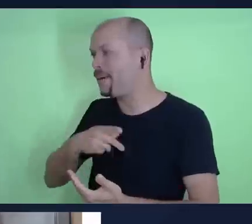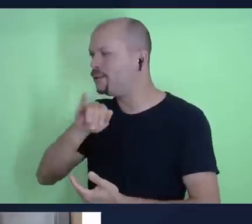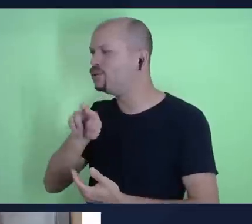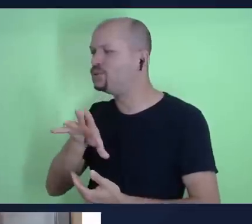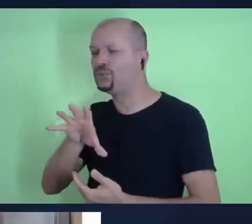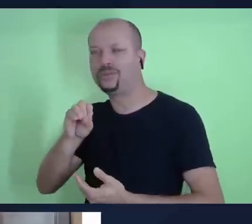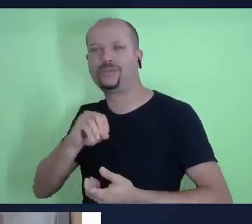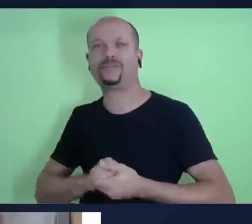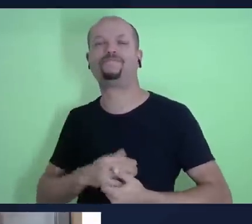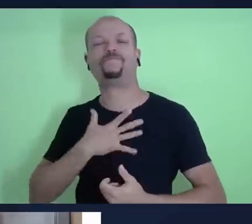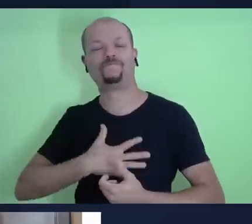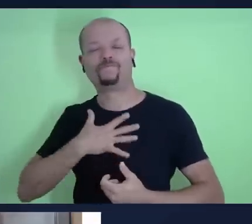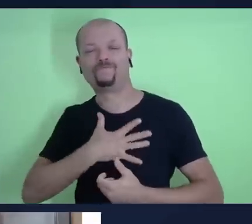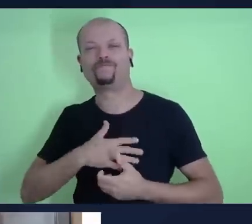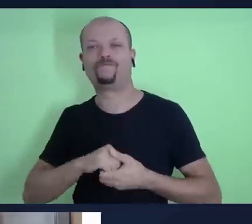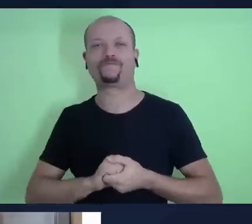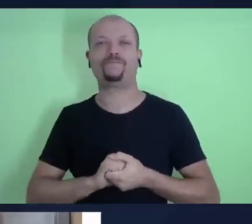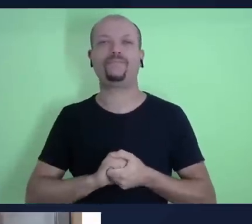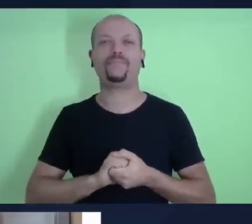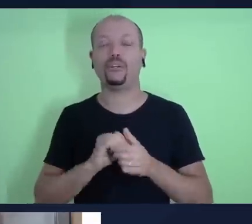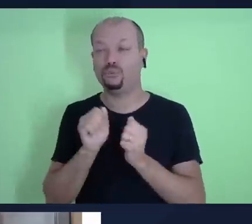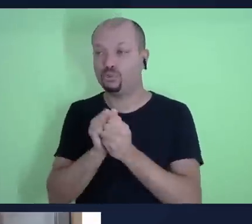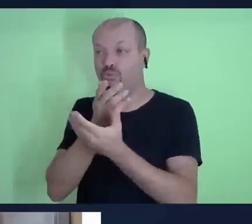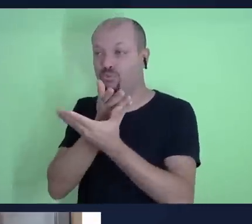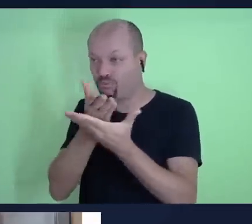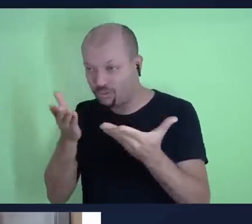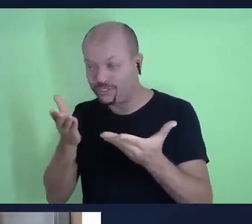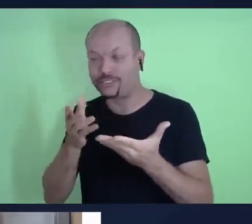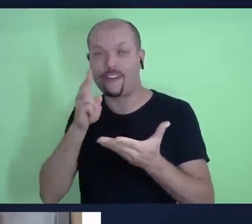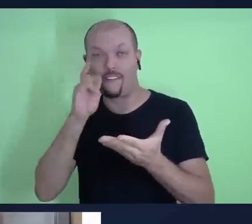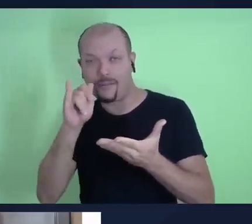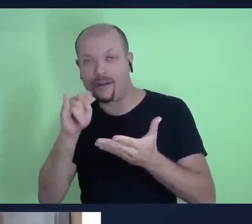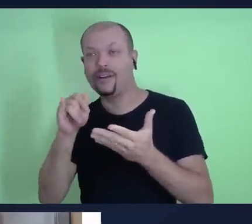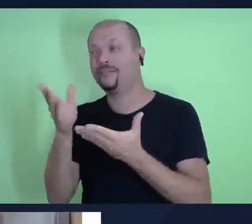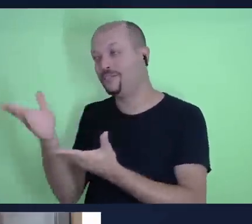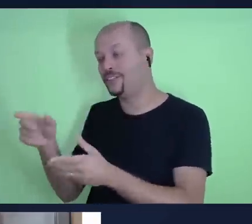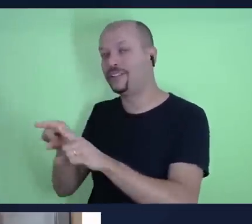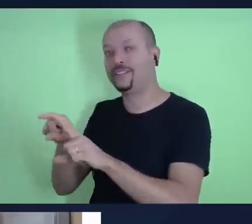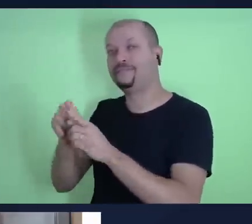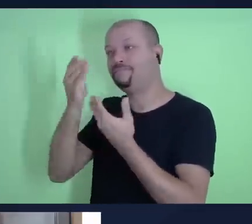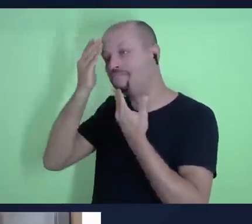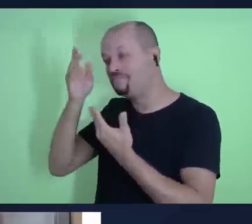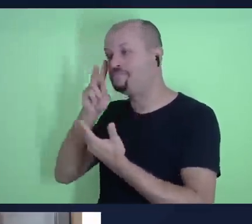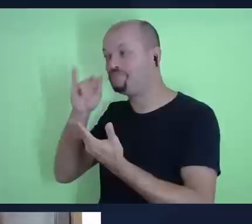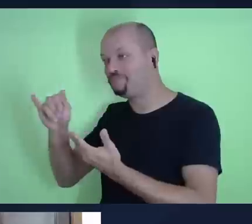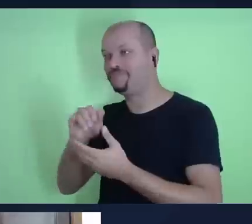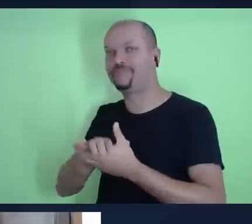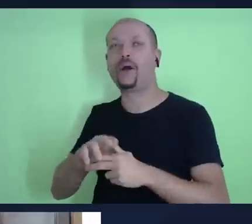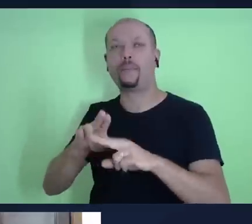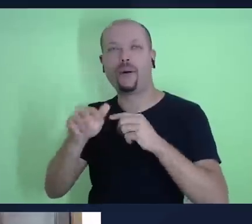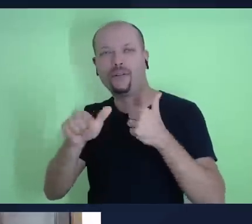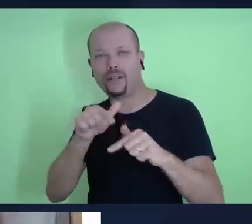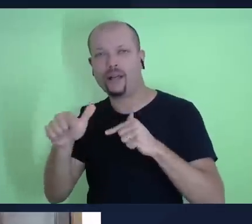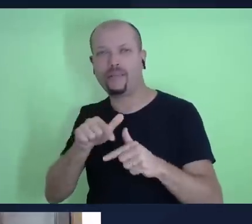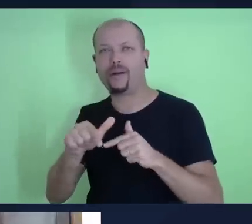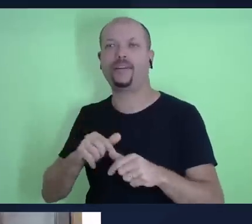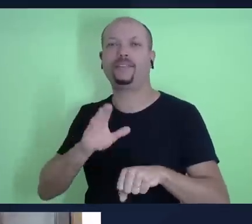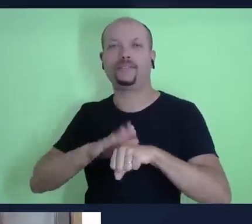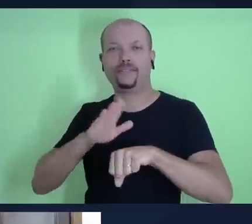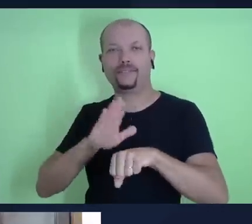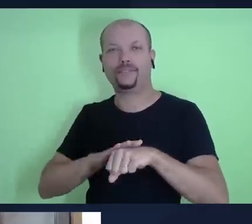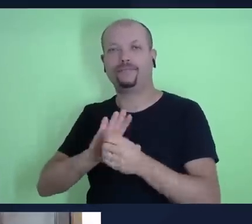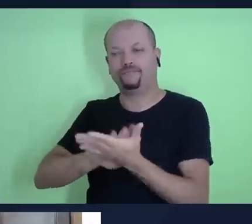é um prazer aqui estar com você, com o Vilmar, agradeço aí o Vilmar pelo trabalho que ele faz aí de